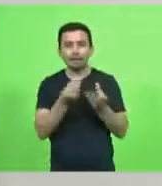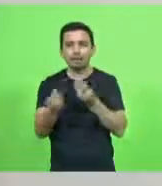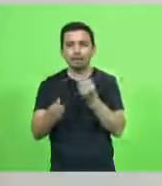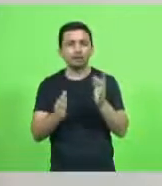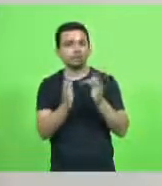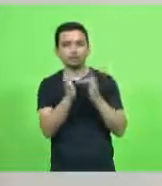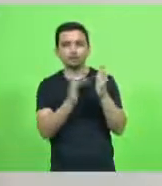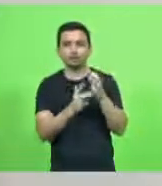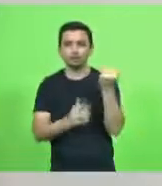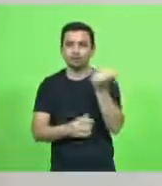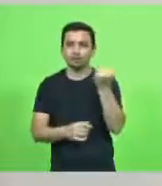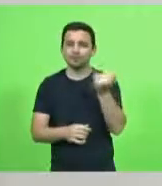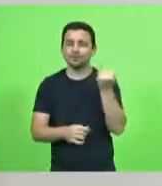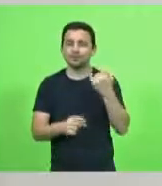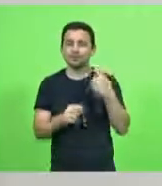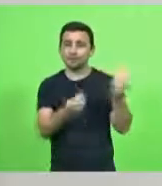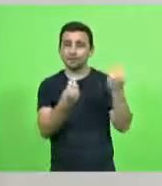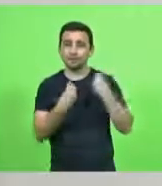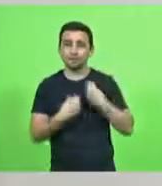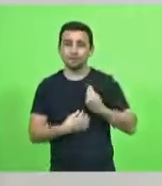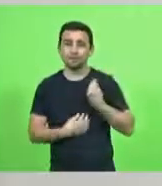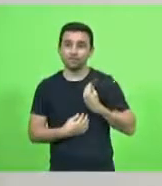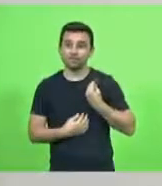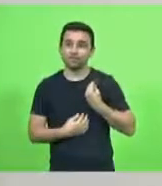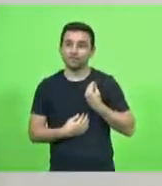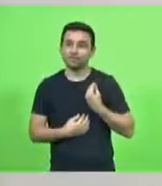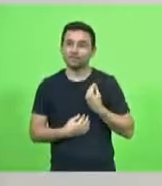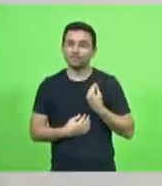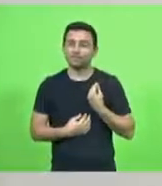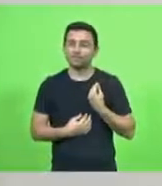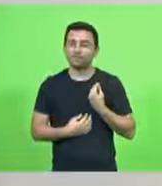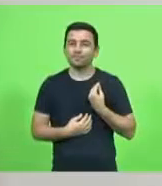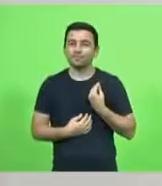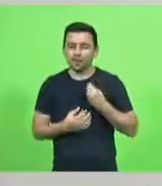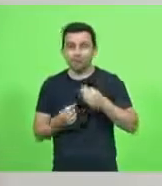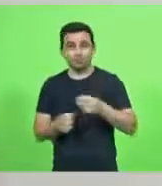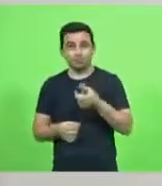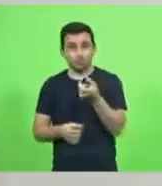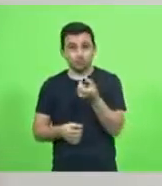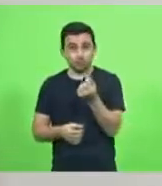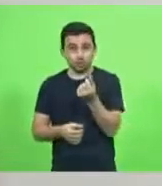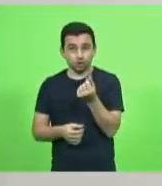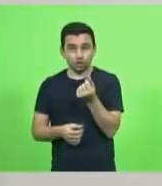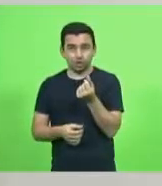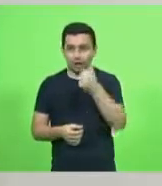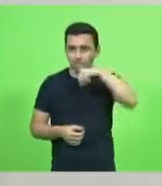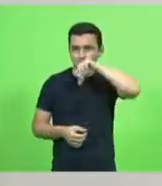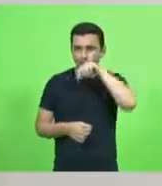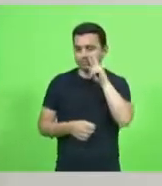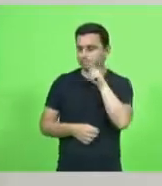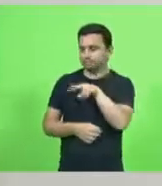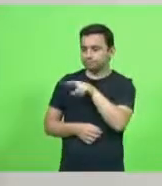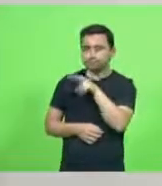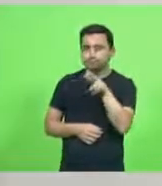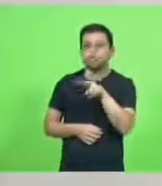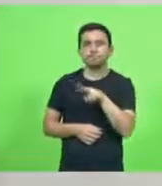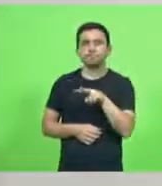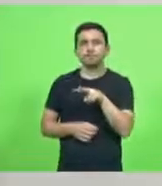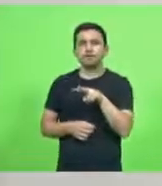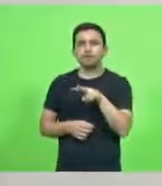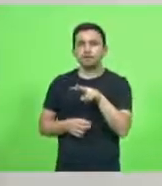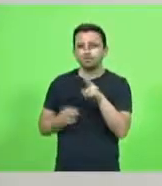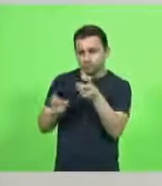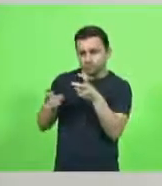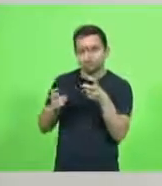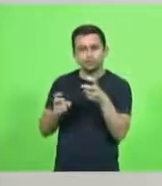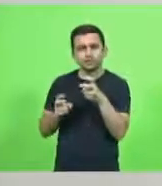que nos deu a vida a salvação e luz essas moedinhas daí a mãe ficava olhando o deputado Luciano Caminati para ver se a gente